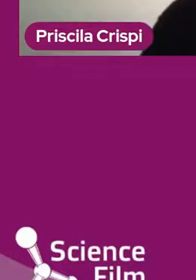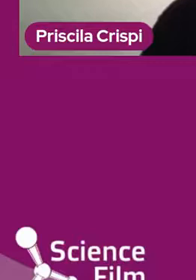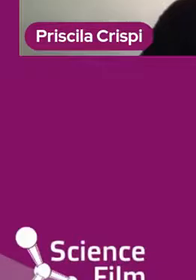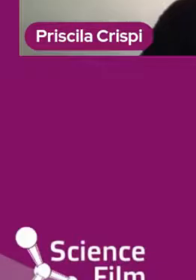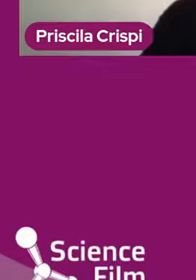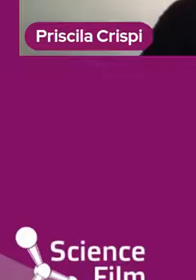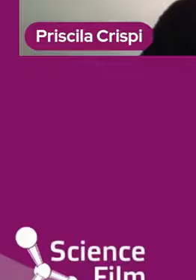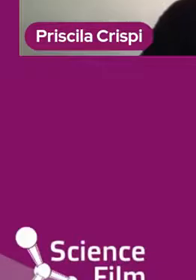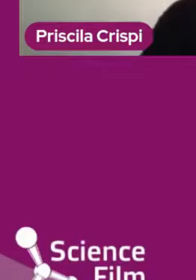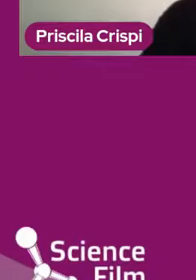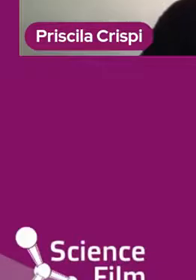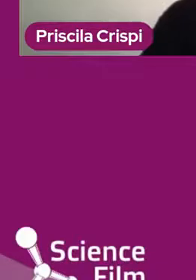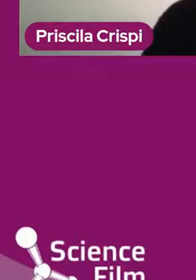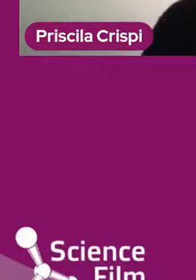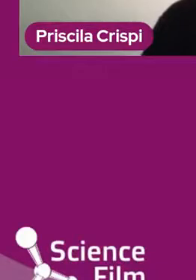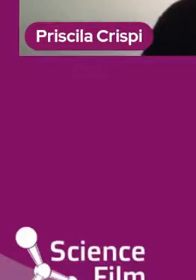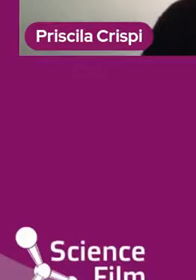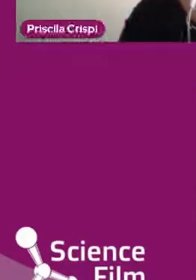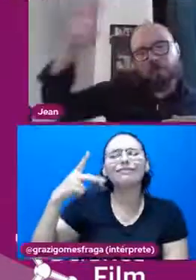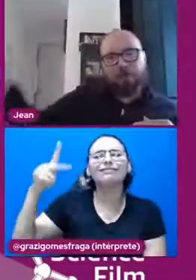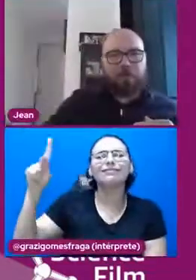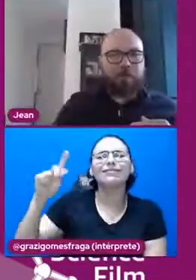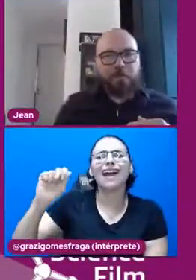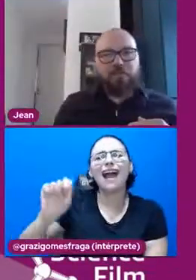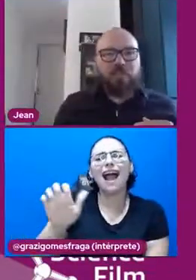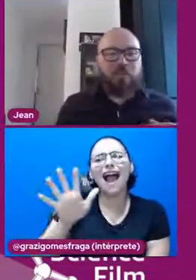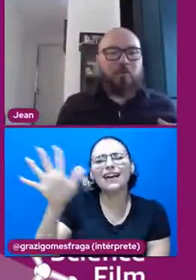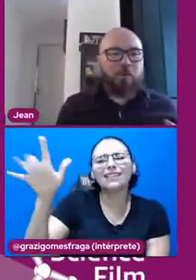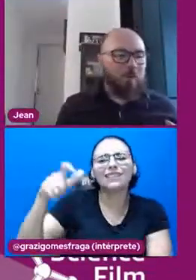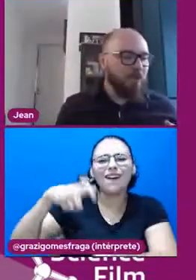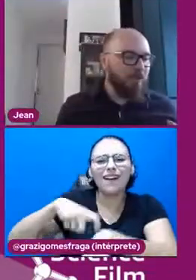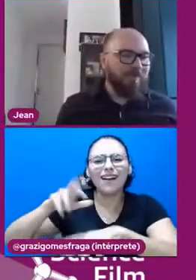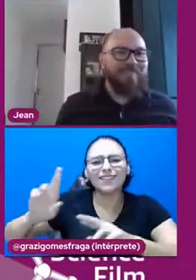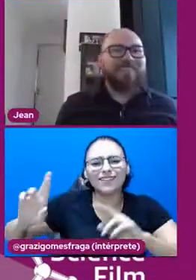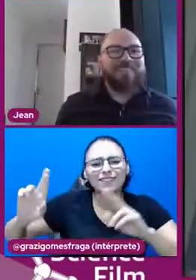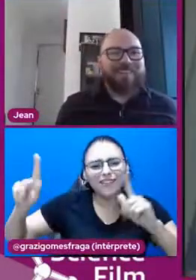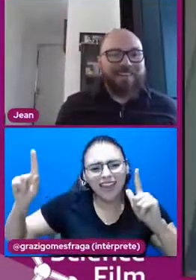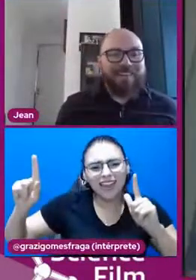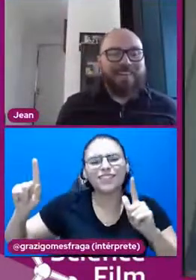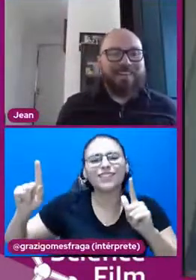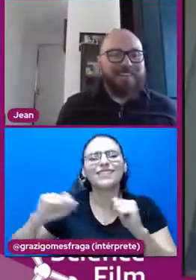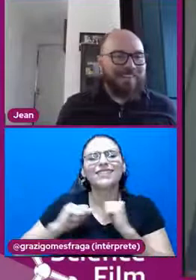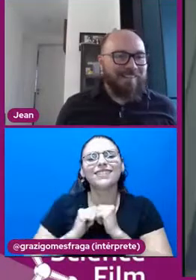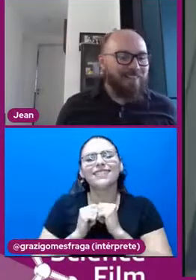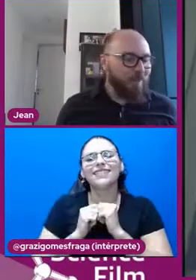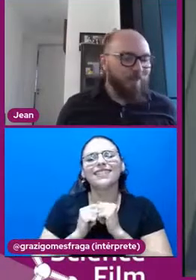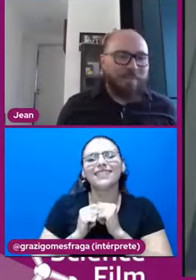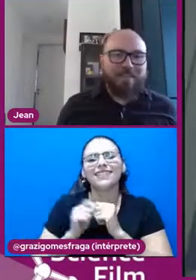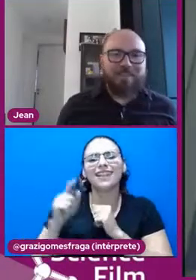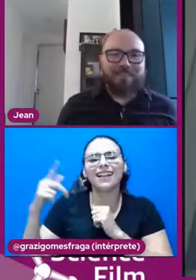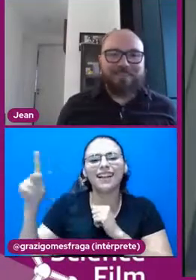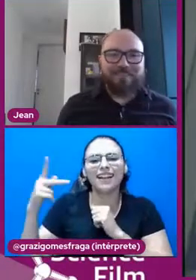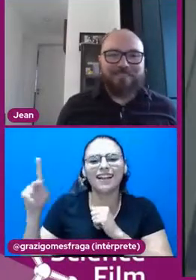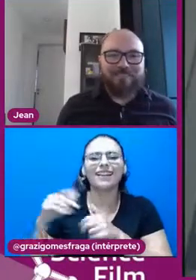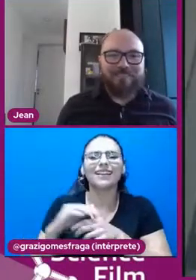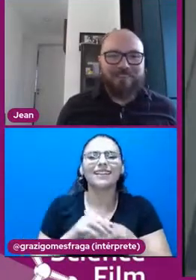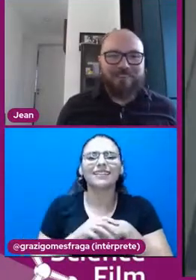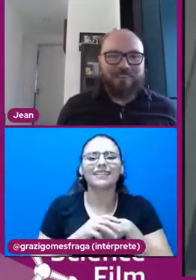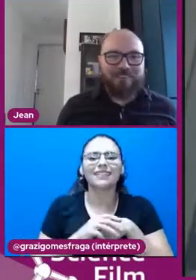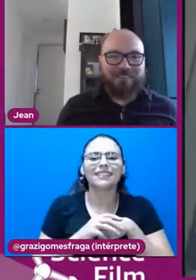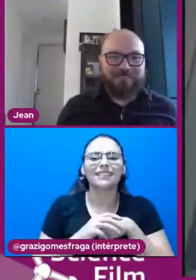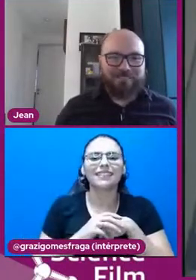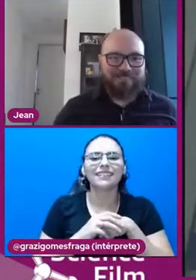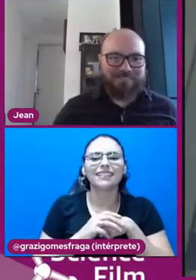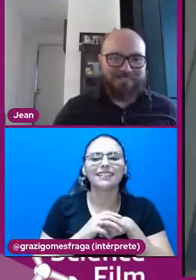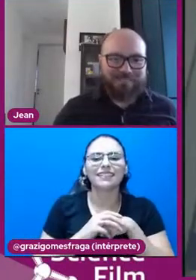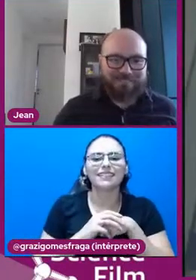o Andreas lá do outro lado do mundo, né, com o fuso horário... Lá da Tailândia. É, lá na Tailândia. É um grande prazer que nós podemos